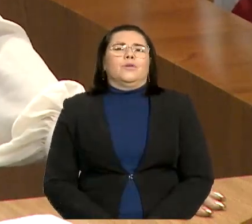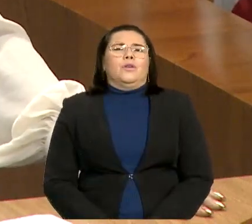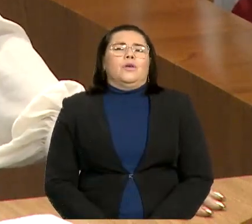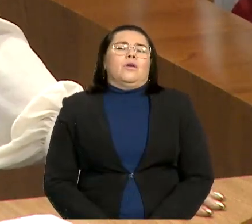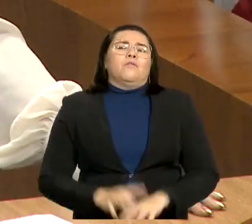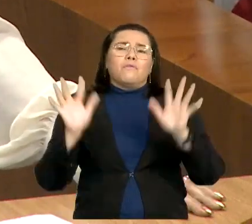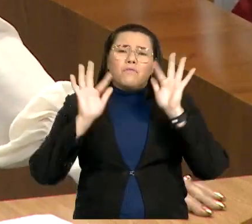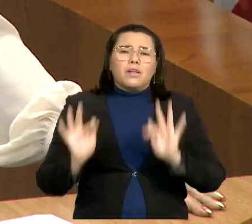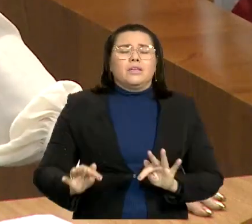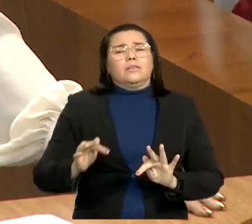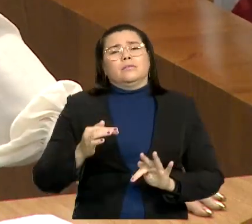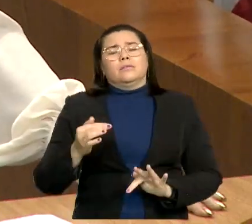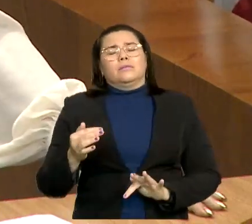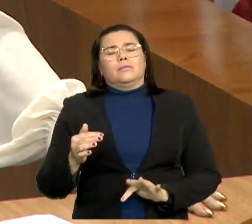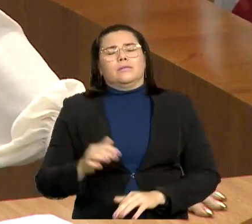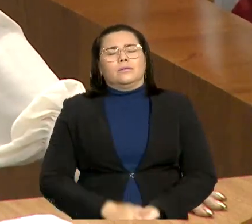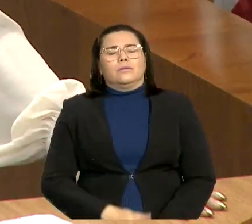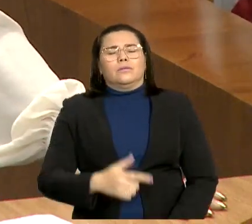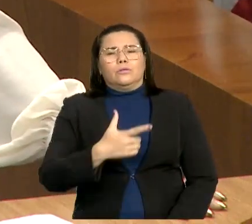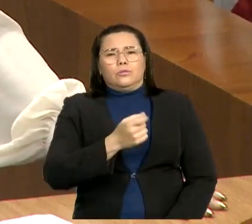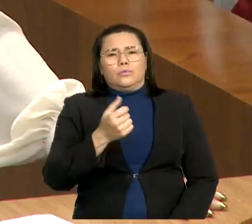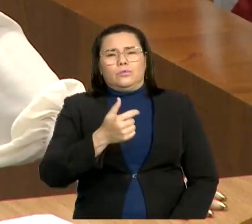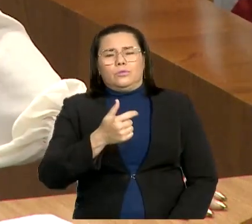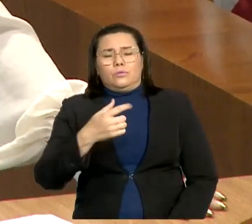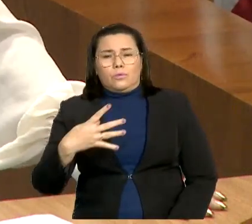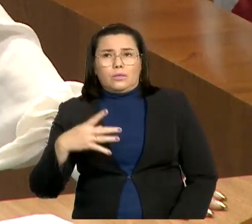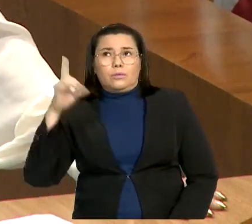realizações. Que Deus abençoe a todos. Muito obrigada.